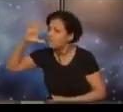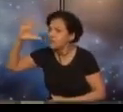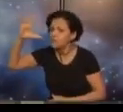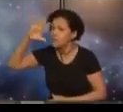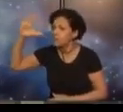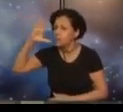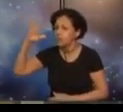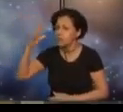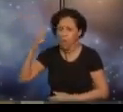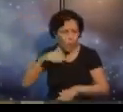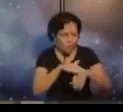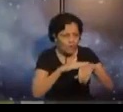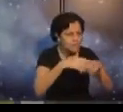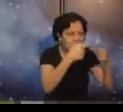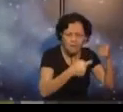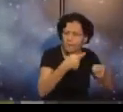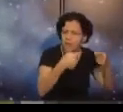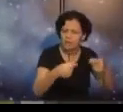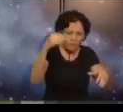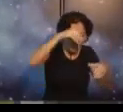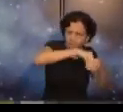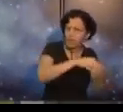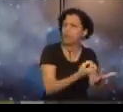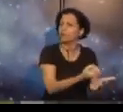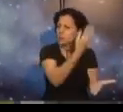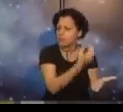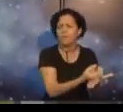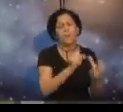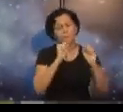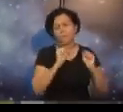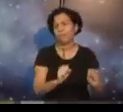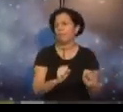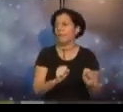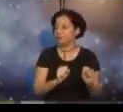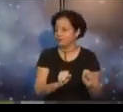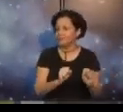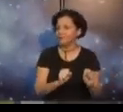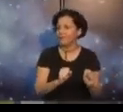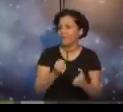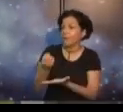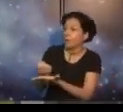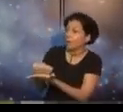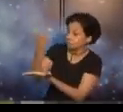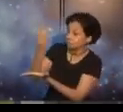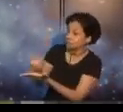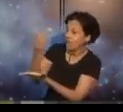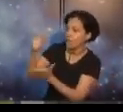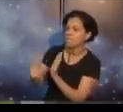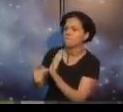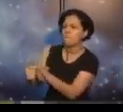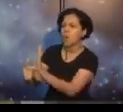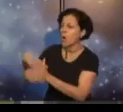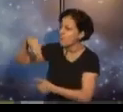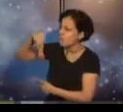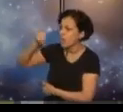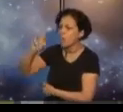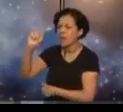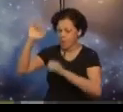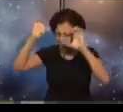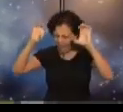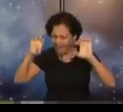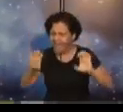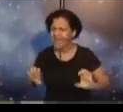mais de 150 anos, uma filosofia e uma doutrina que traz o aspecto moral ético, mais de 150